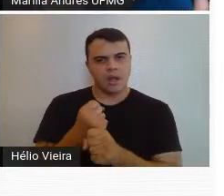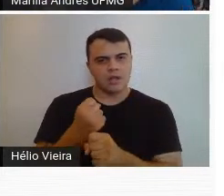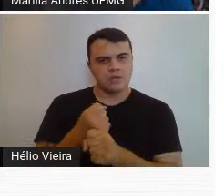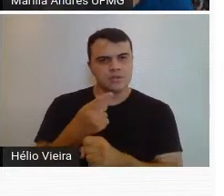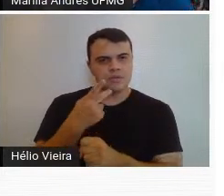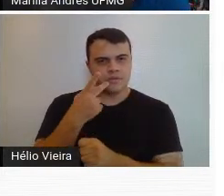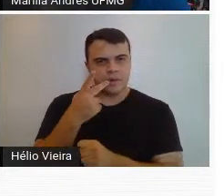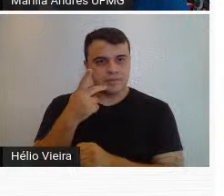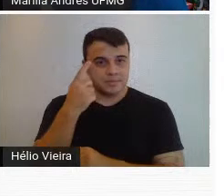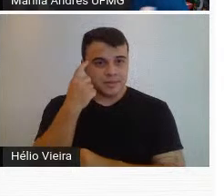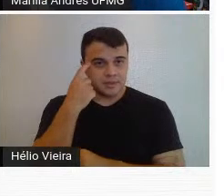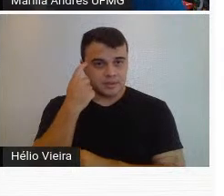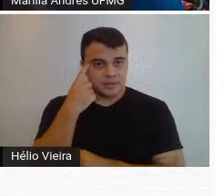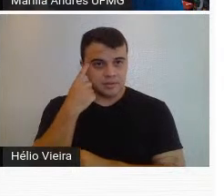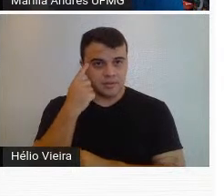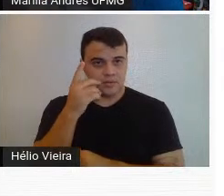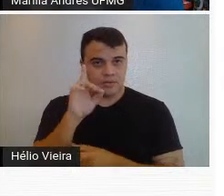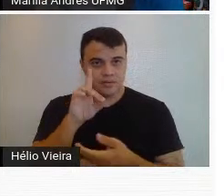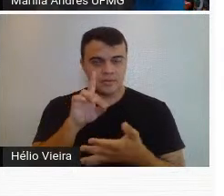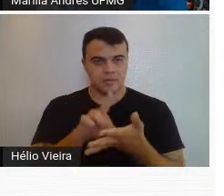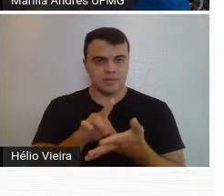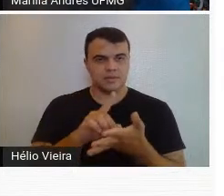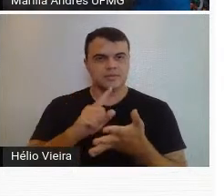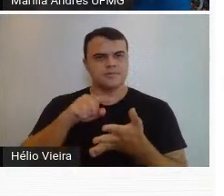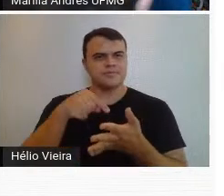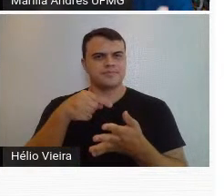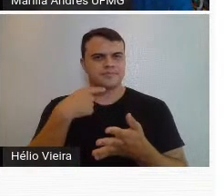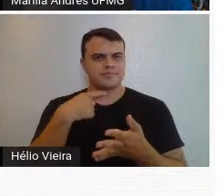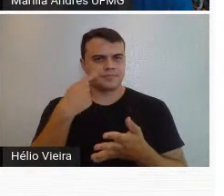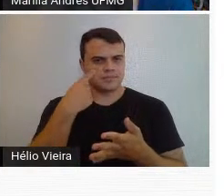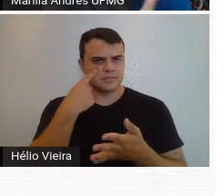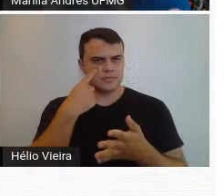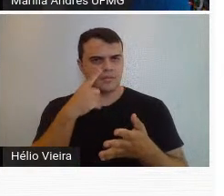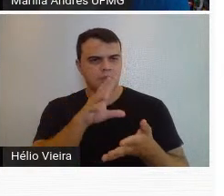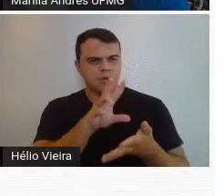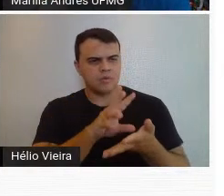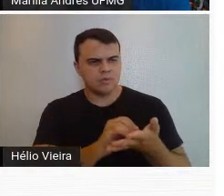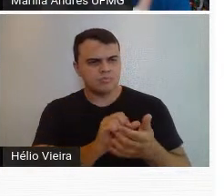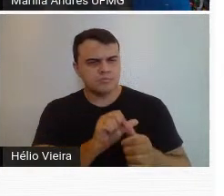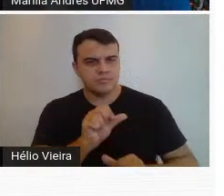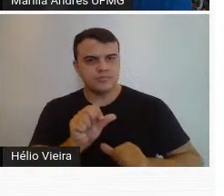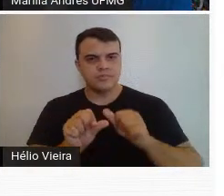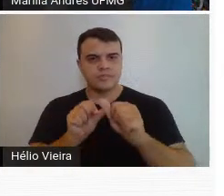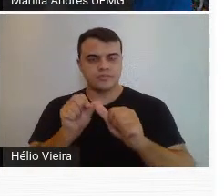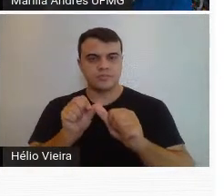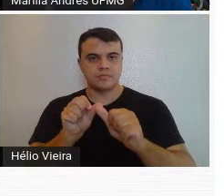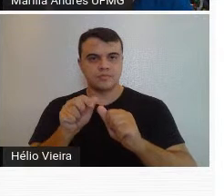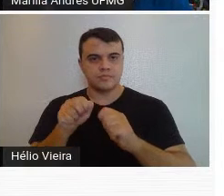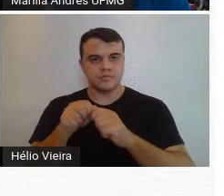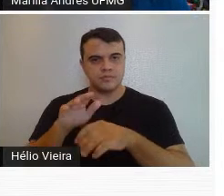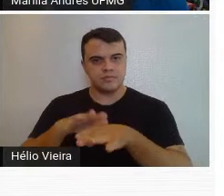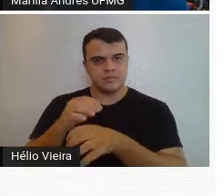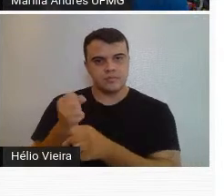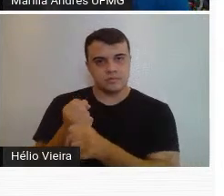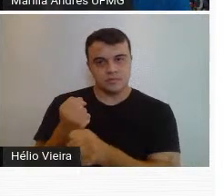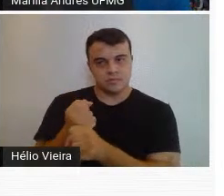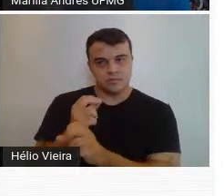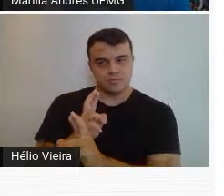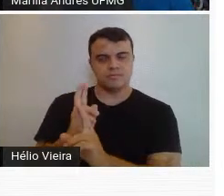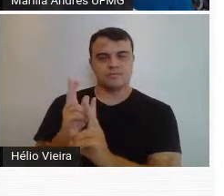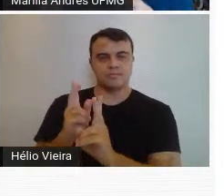claro, ele começou com uma escultura figurativa, depois é ele começa, ele rompe, faz uma escultura mais construtiva.